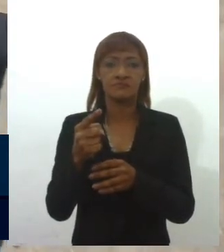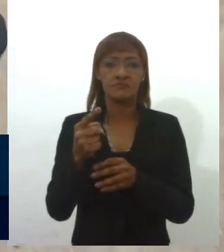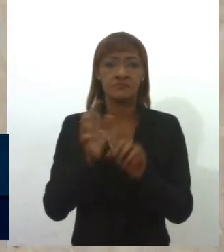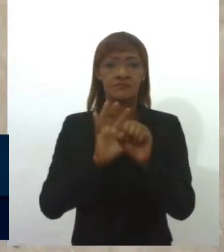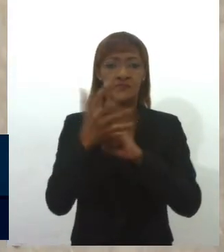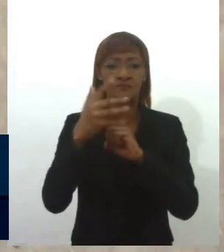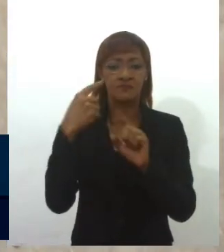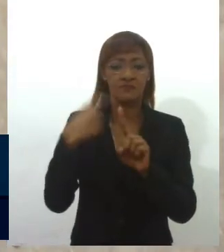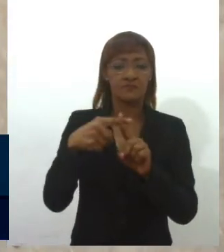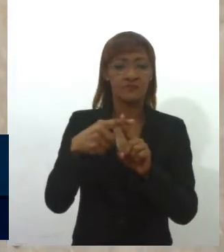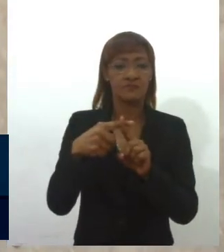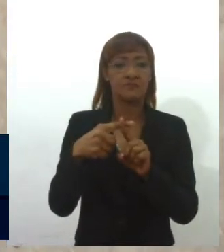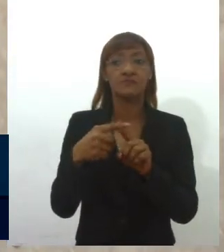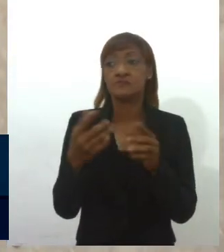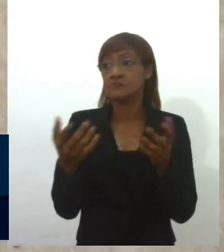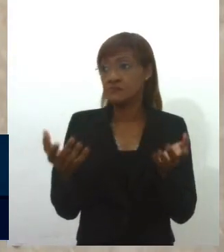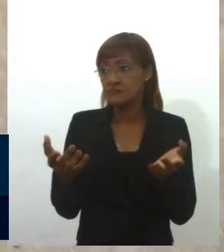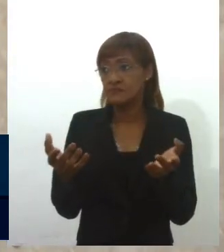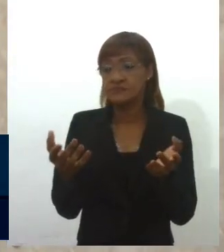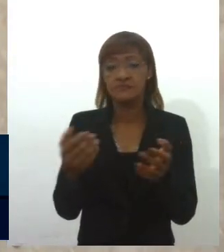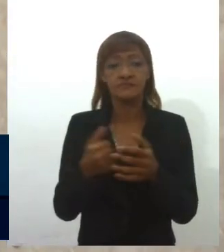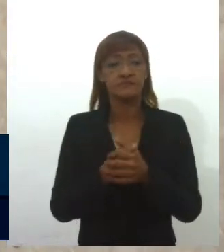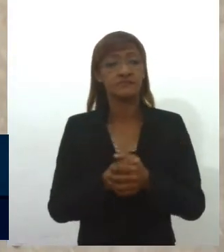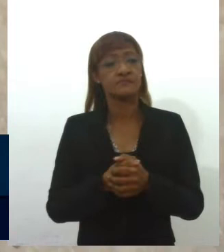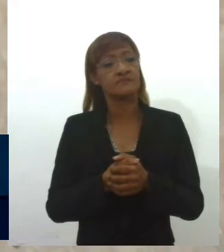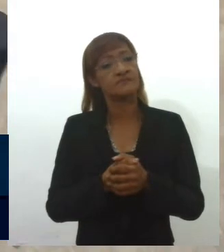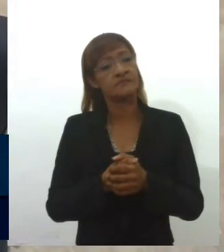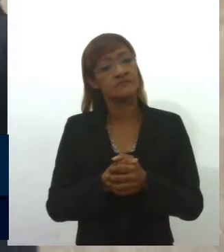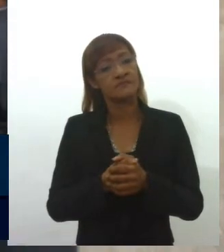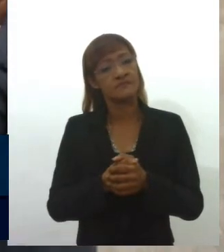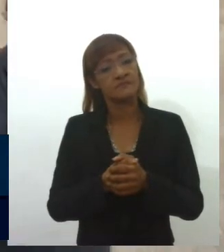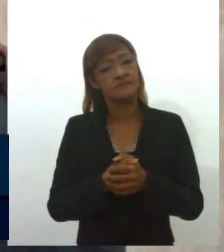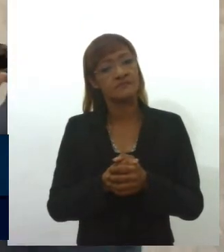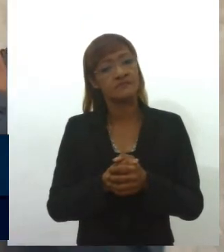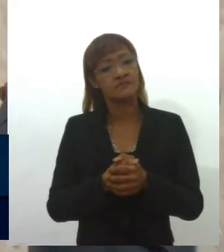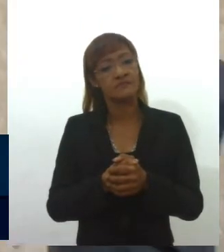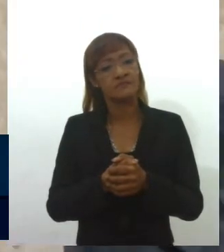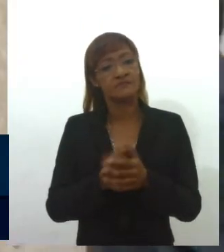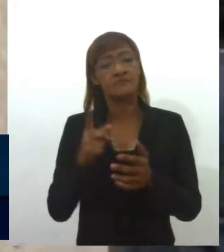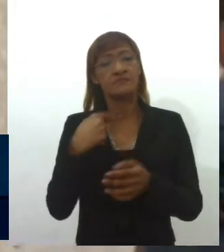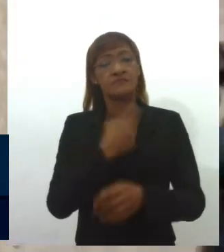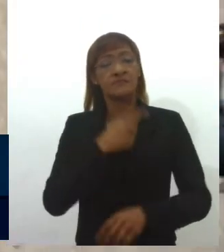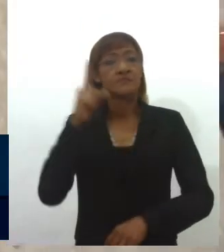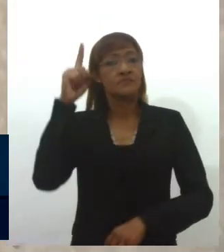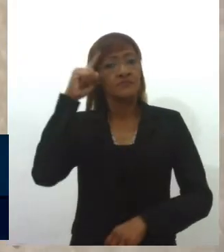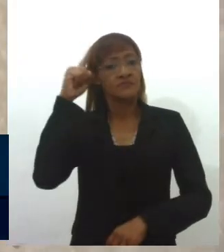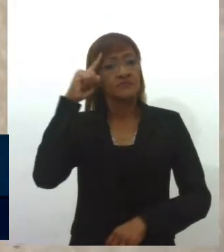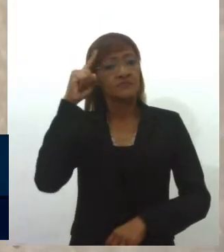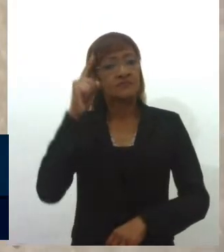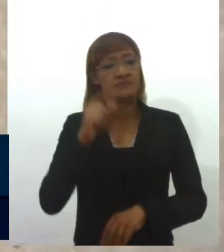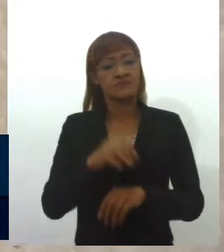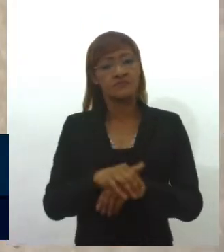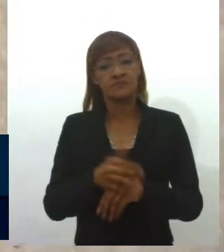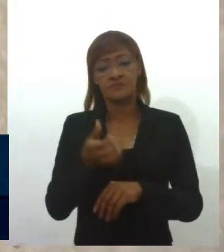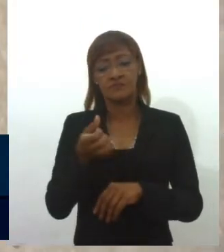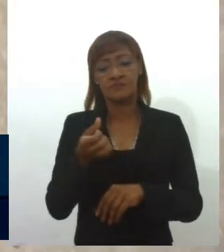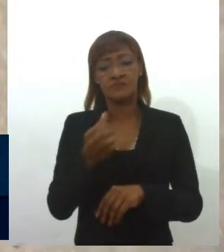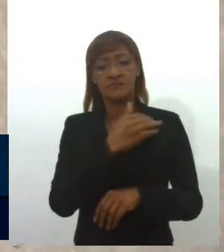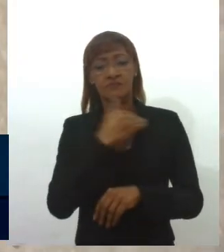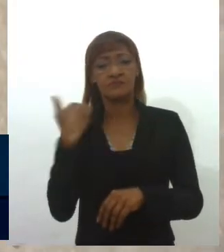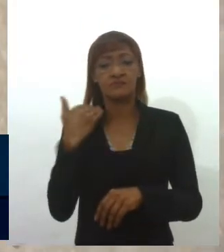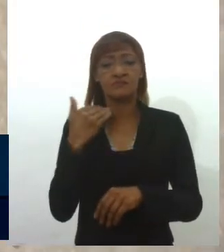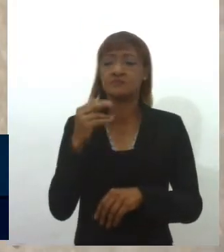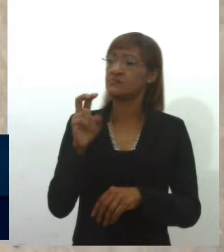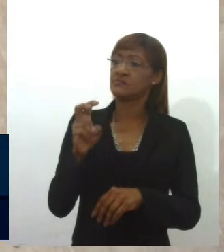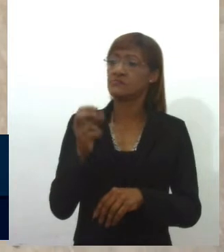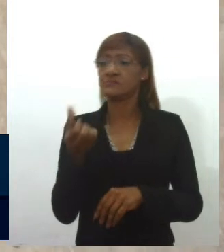subnotificado, que nem todo mundo testa, e estamos aí todo dia com 6 óbitos, 5, 6,